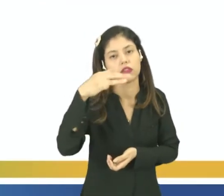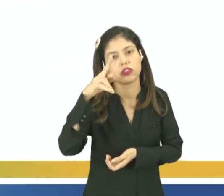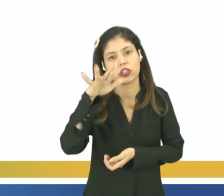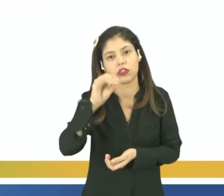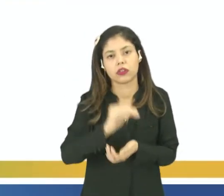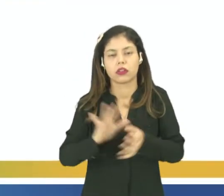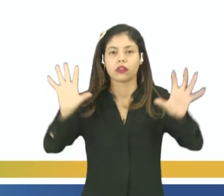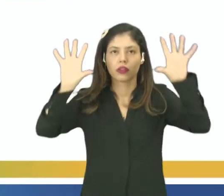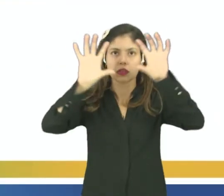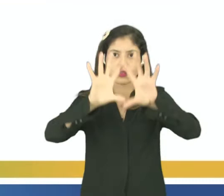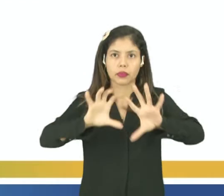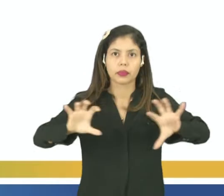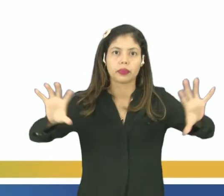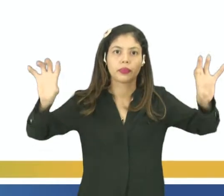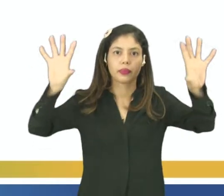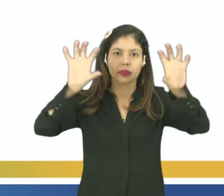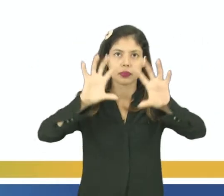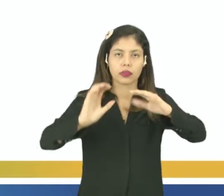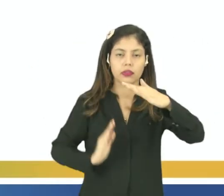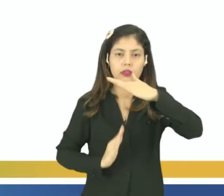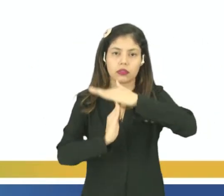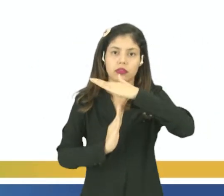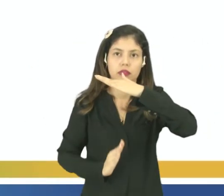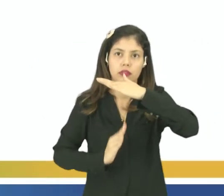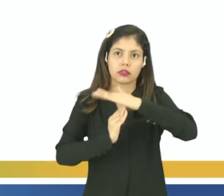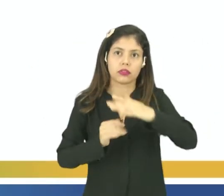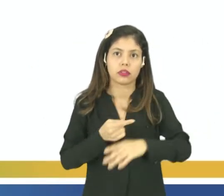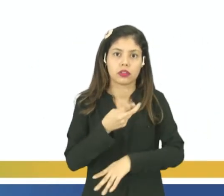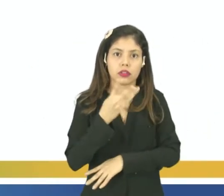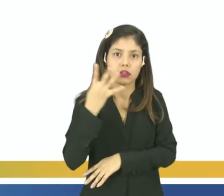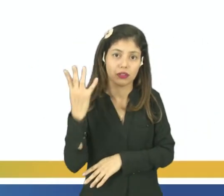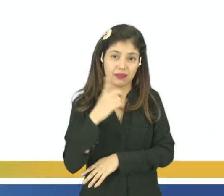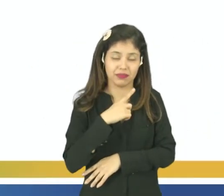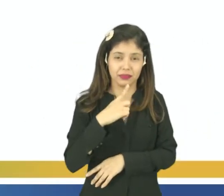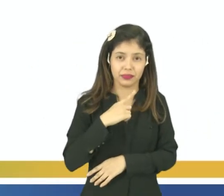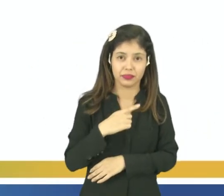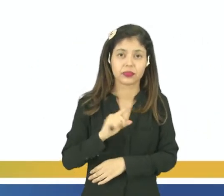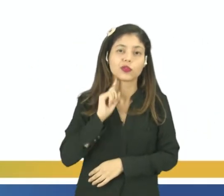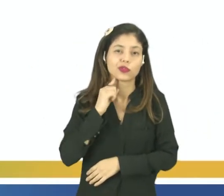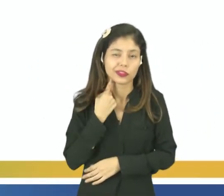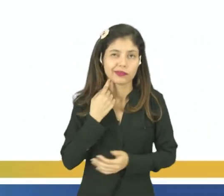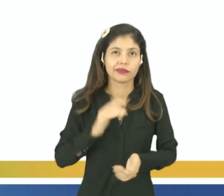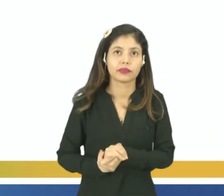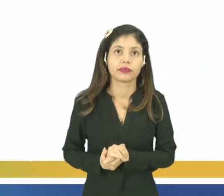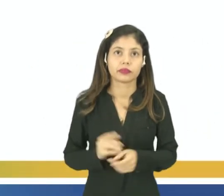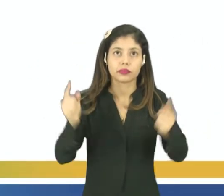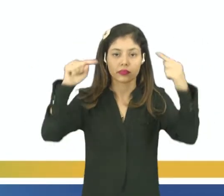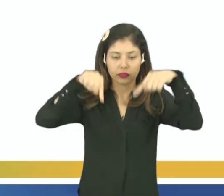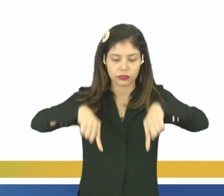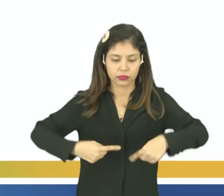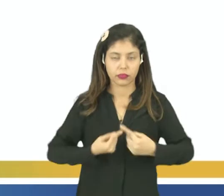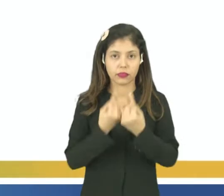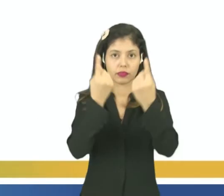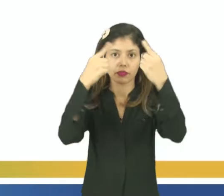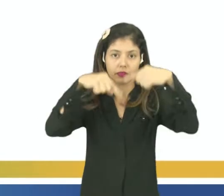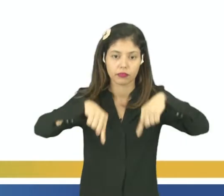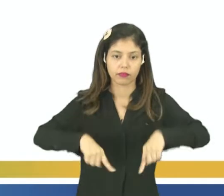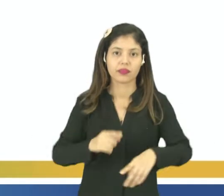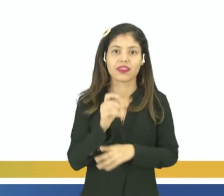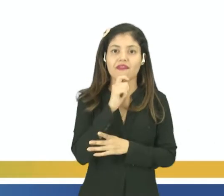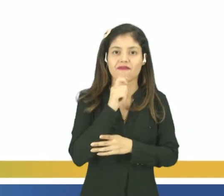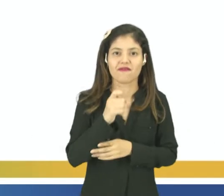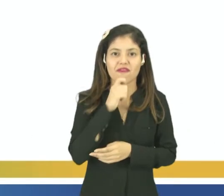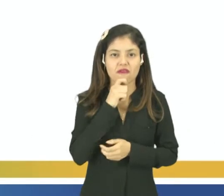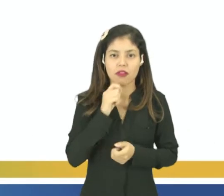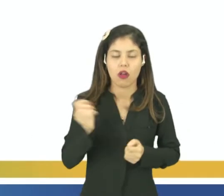mais próximo da superfície possível devido a grande quantidade de poluentes. E a gente não vai ter a circulação de ar quente, ar frio e ar